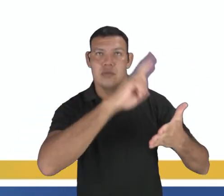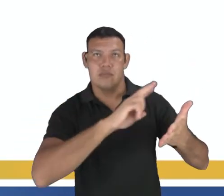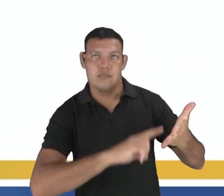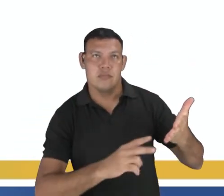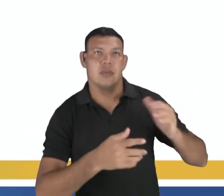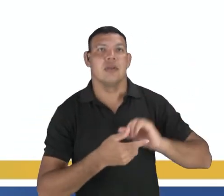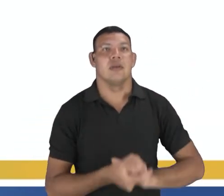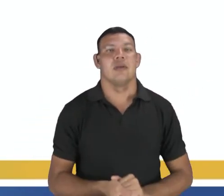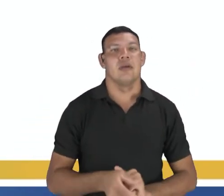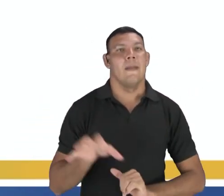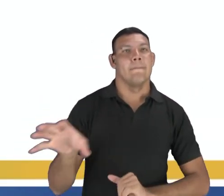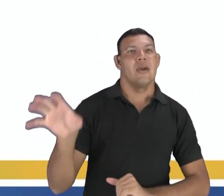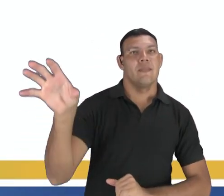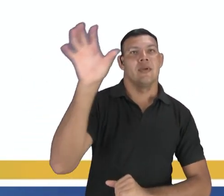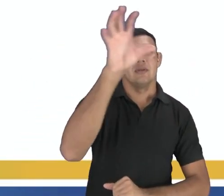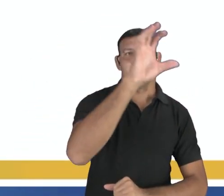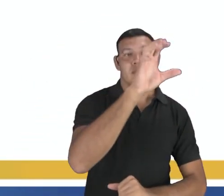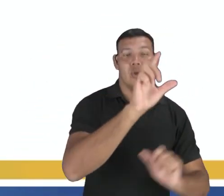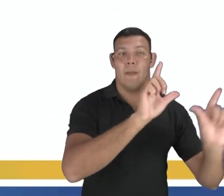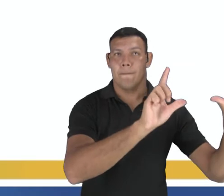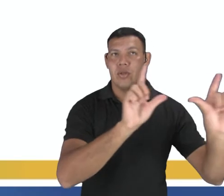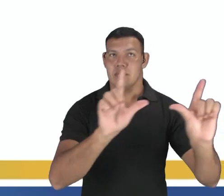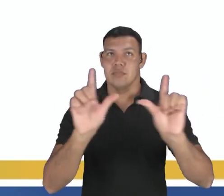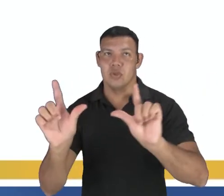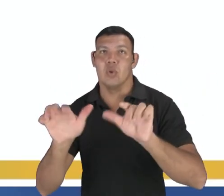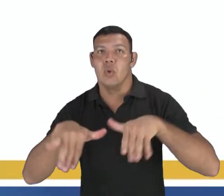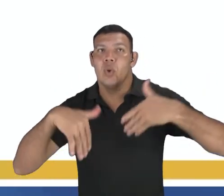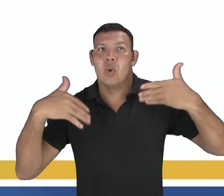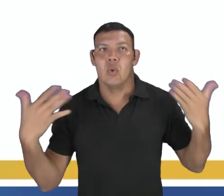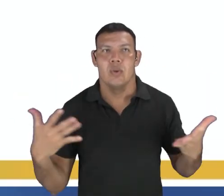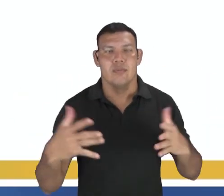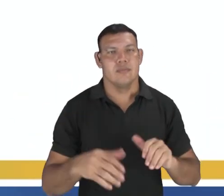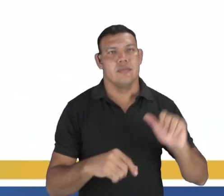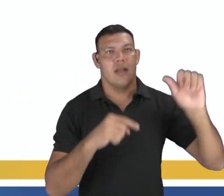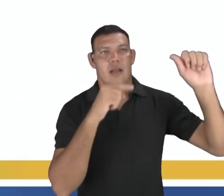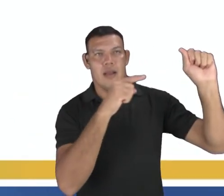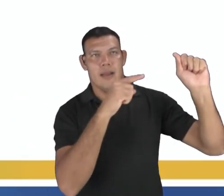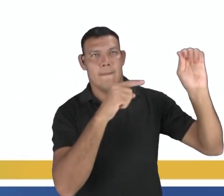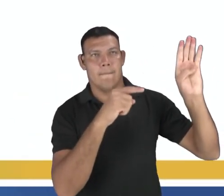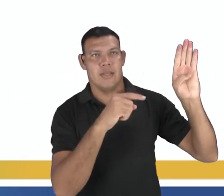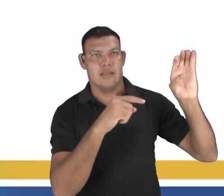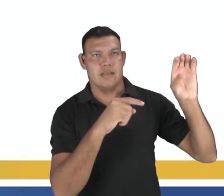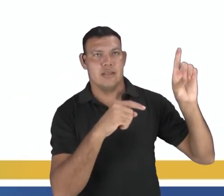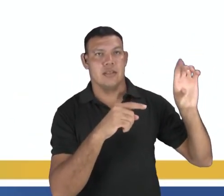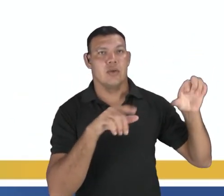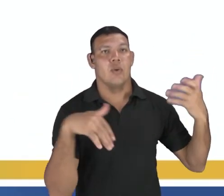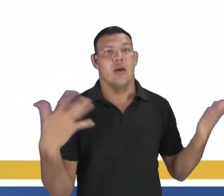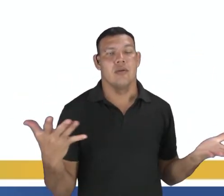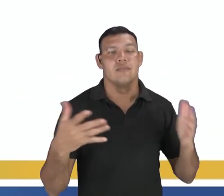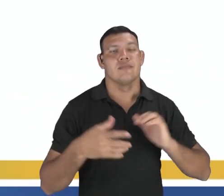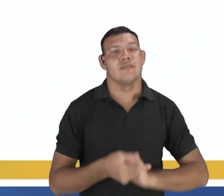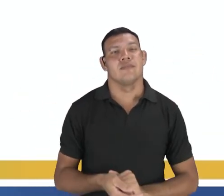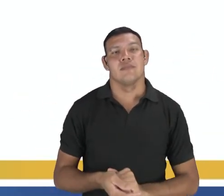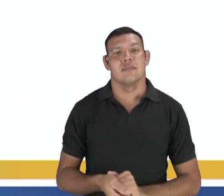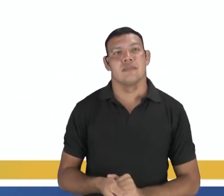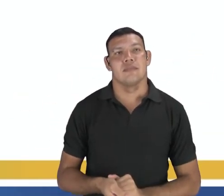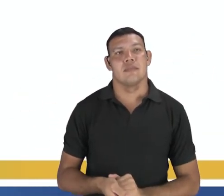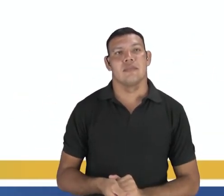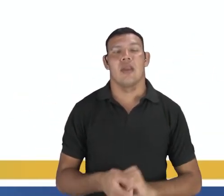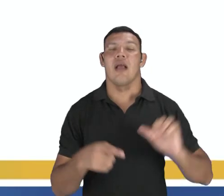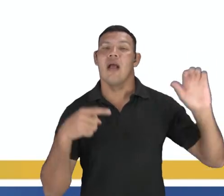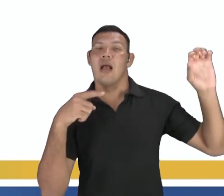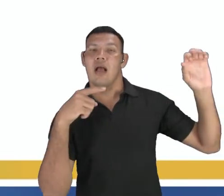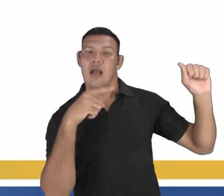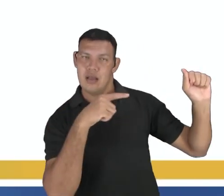lexical, morfológica, semântica ou sintática. Qual a resposta correta, galerinha? Qual é? A resposta é a